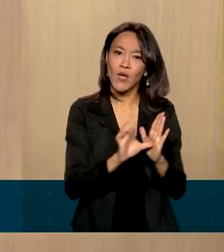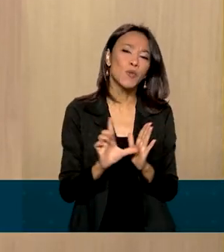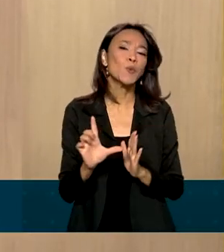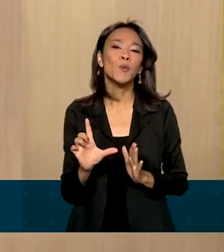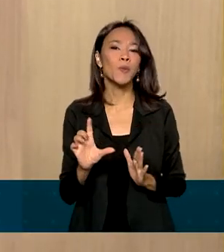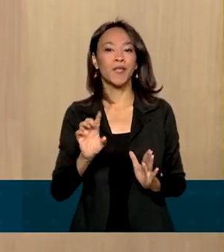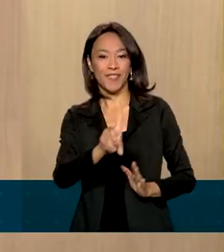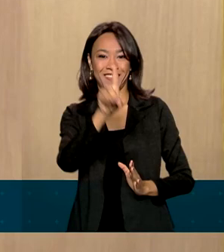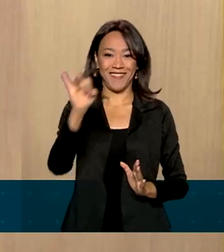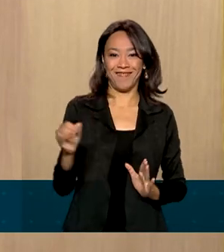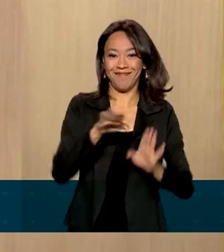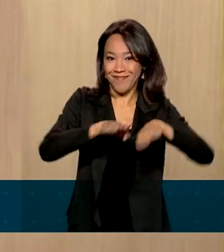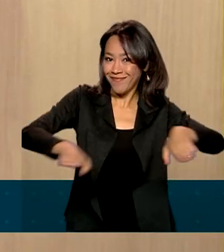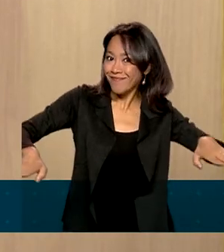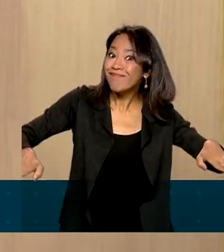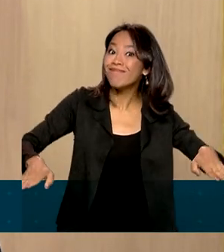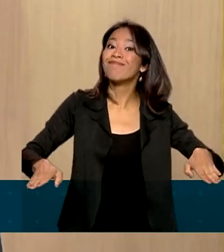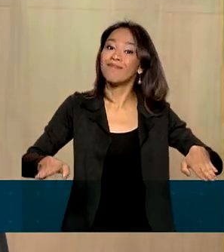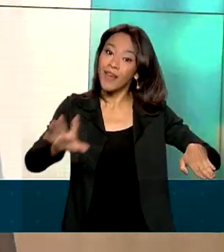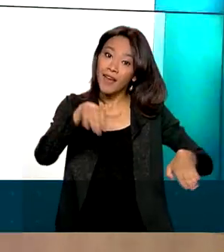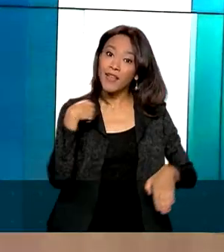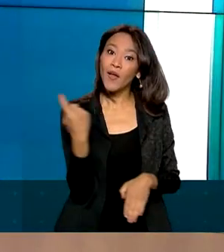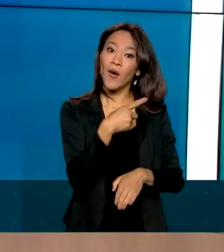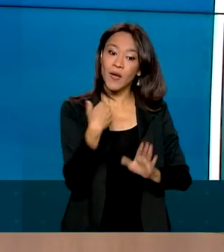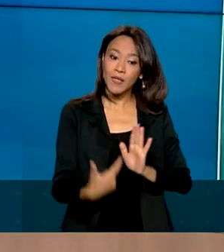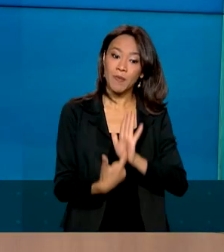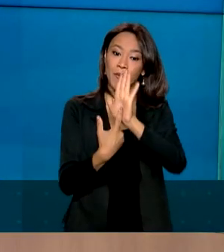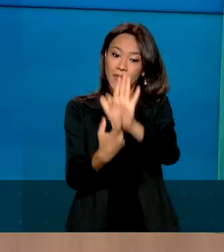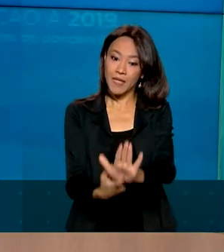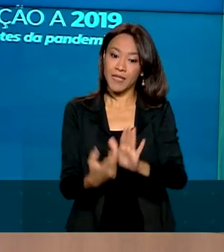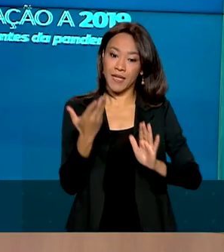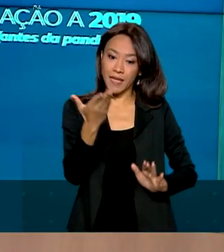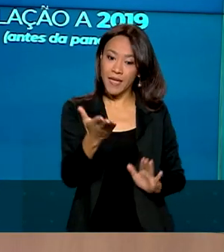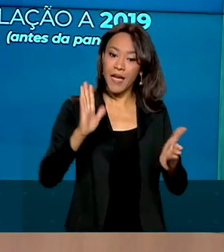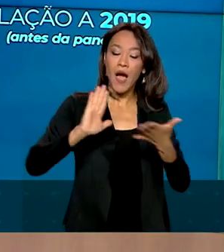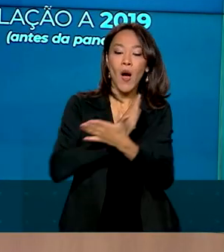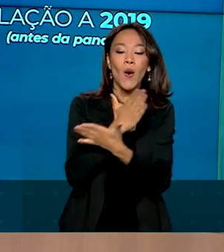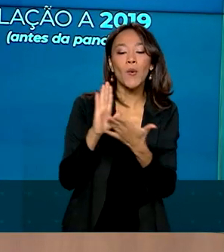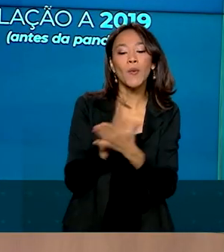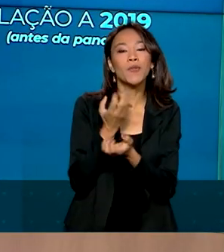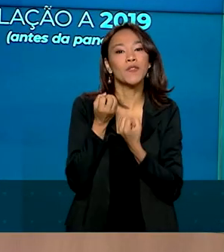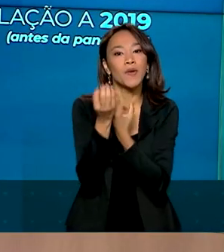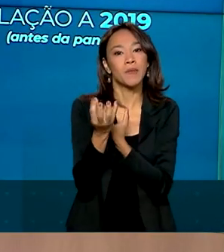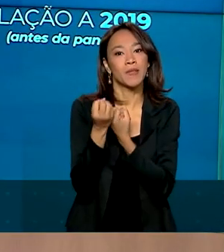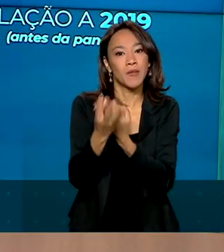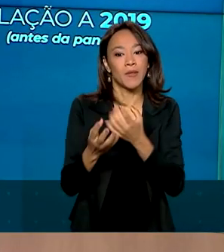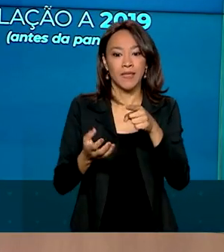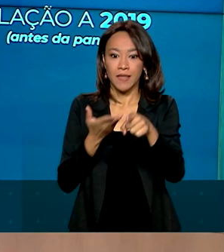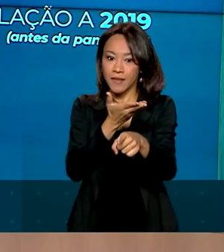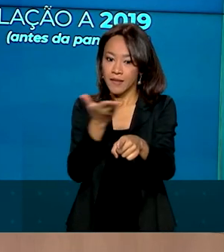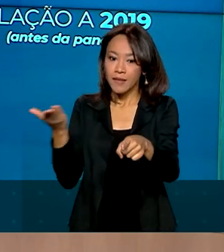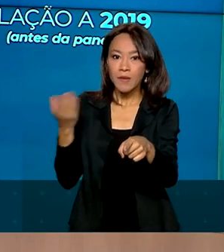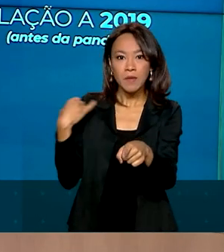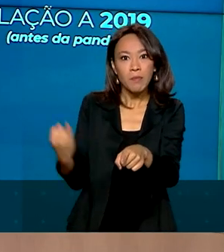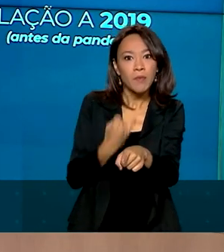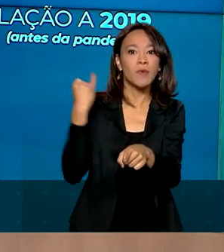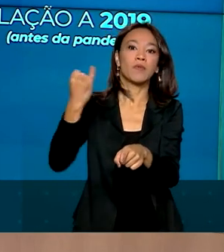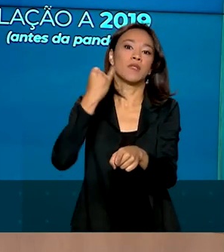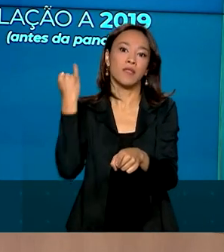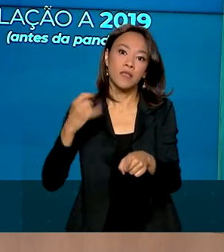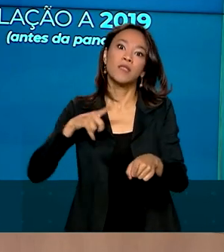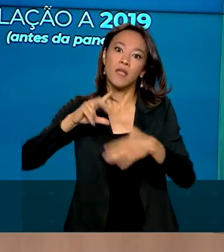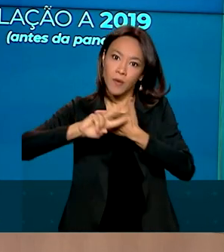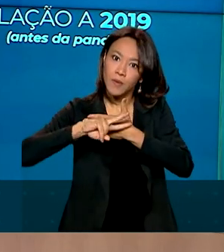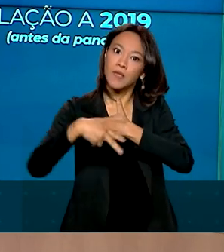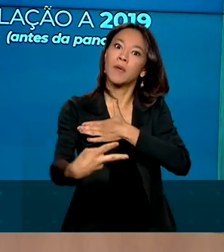nós trouxemos aqui, para você, telespectador, com o apoio da nossa produção, alguns números que são realmente importantes e impactantes e